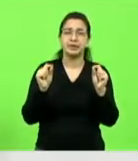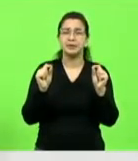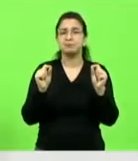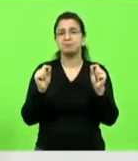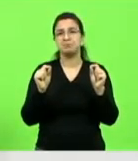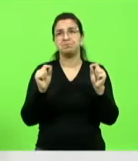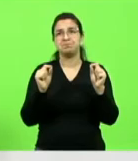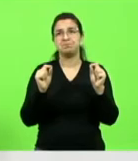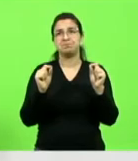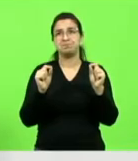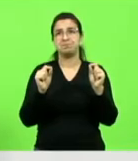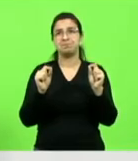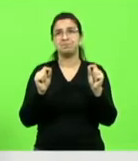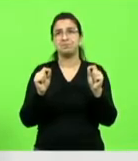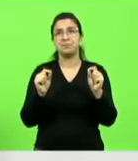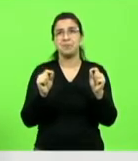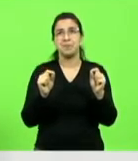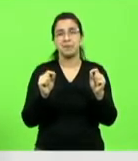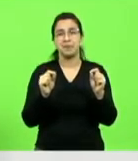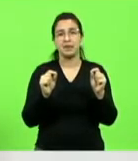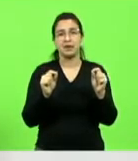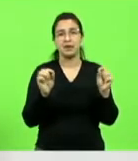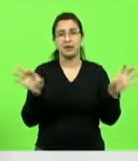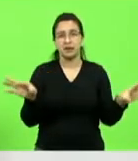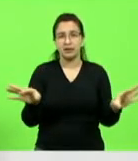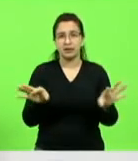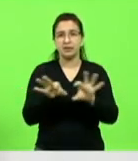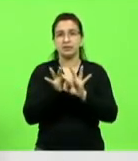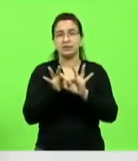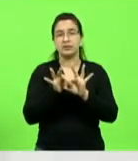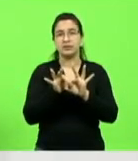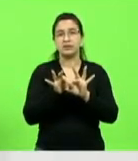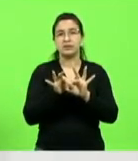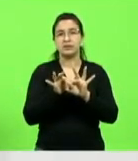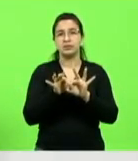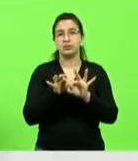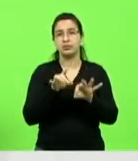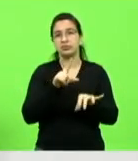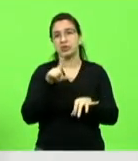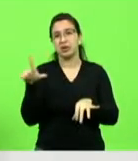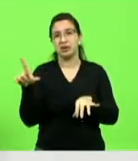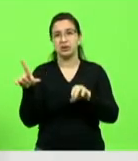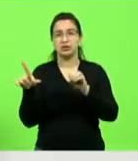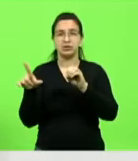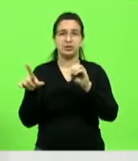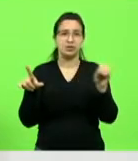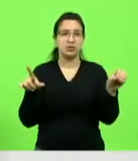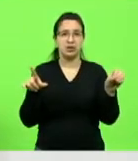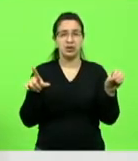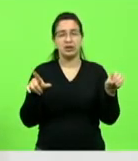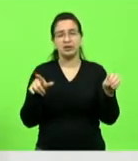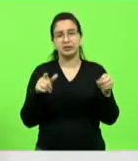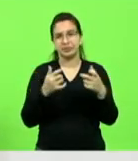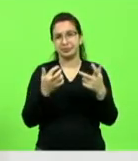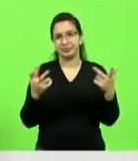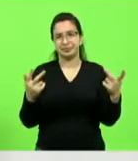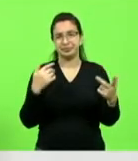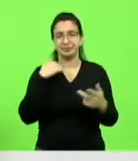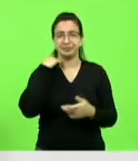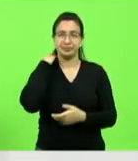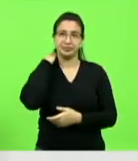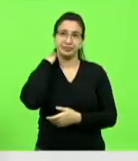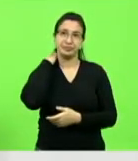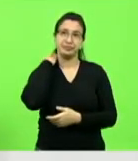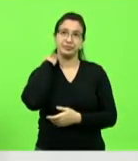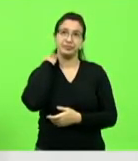fazer, evidentemente, a ligação do leste para o oeste, ou seja, do oeste para o leste. Alguns